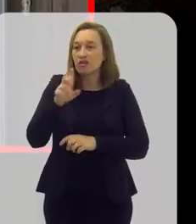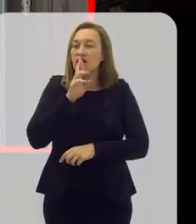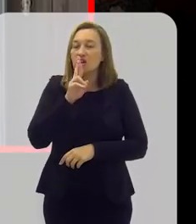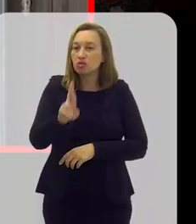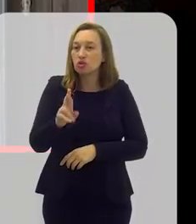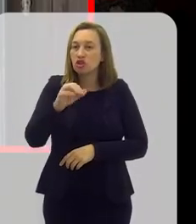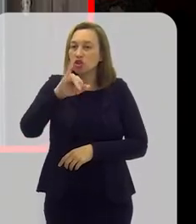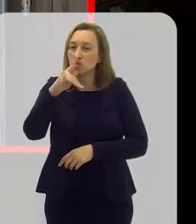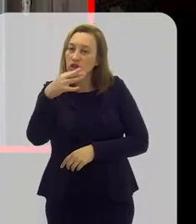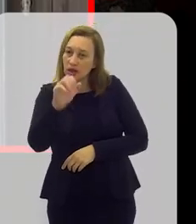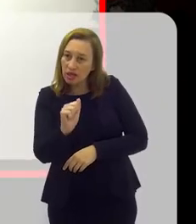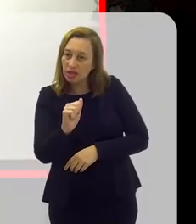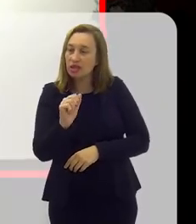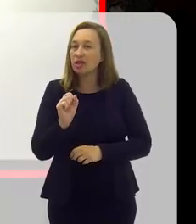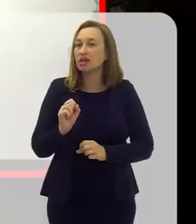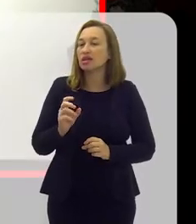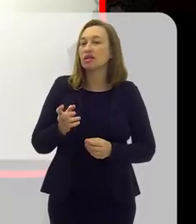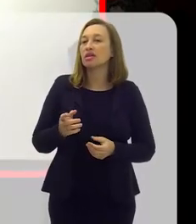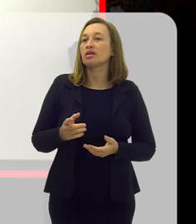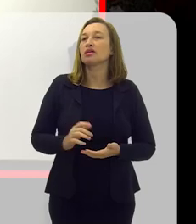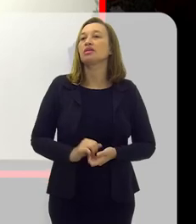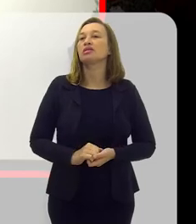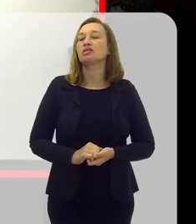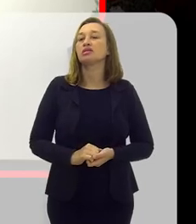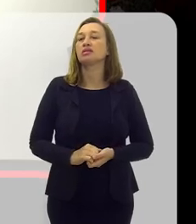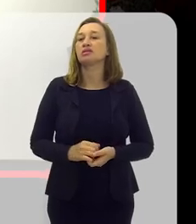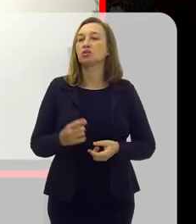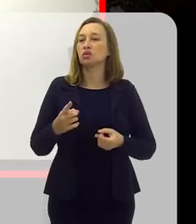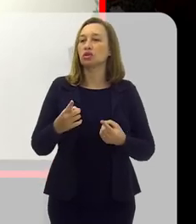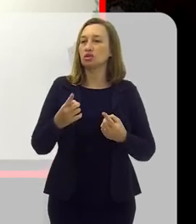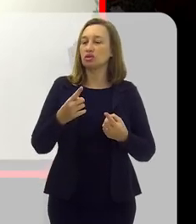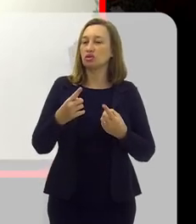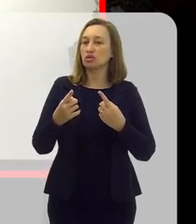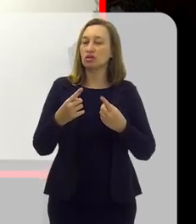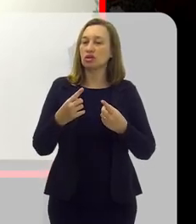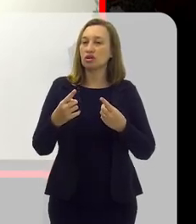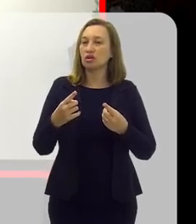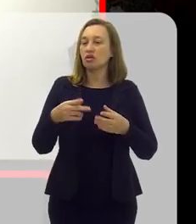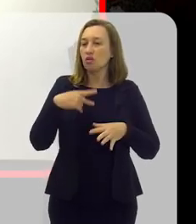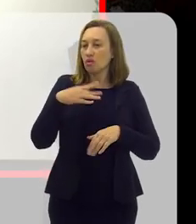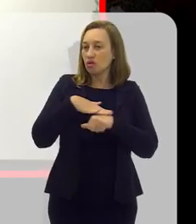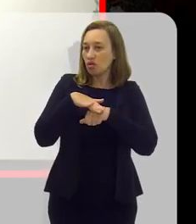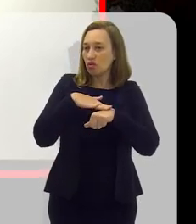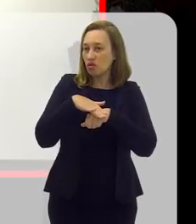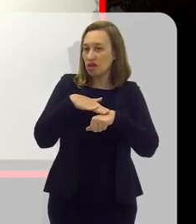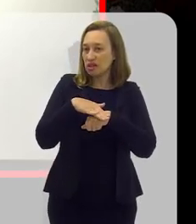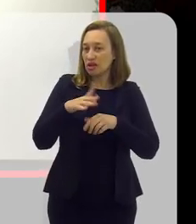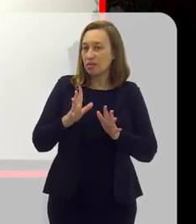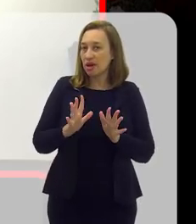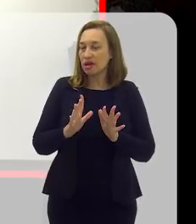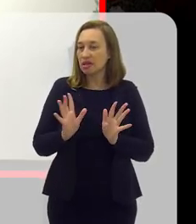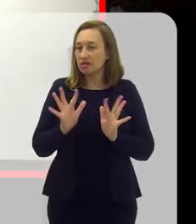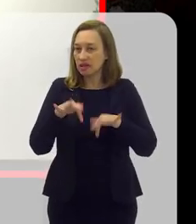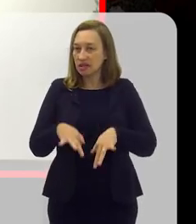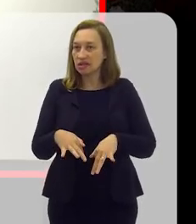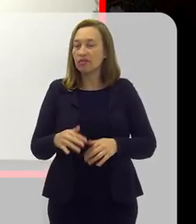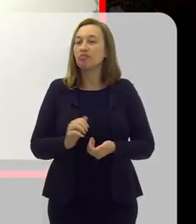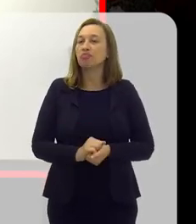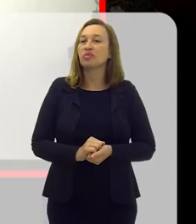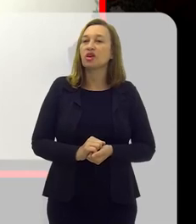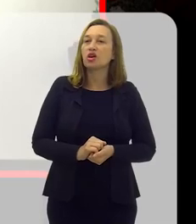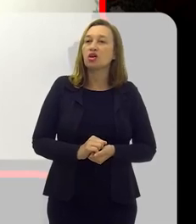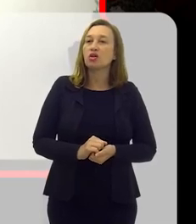respondendo, Juliana, Tânia, quiser completar também, só para a gente ter esse bate-bola aqui mais objetivo aqui no final. Vamos lá.